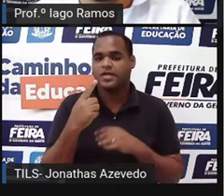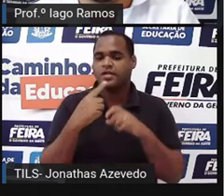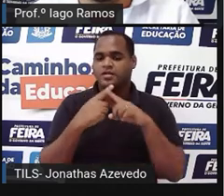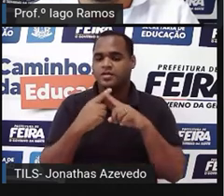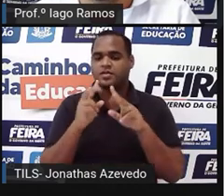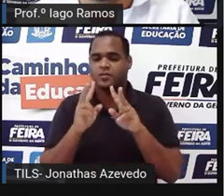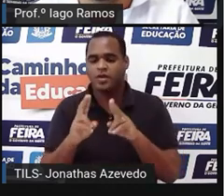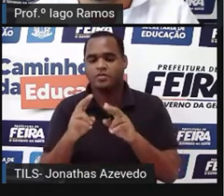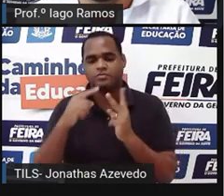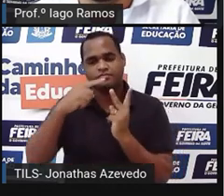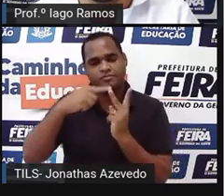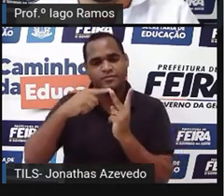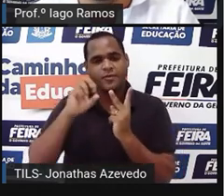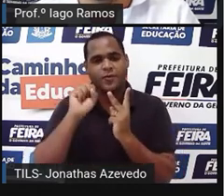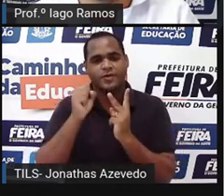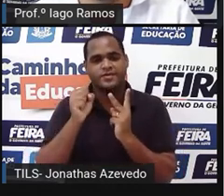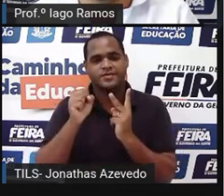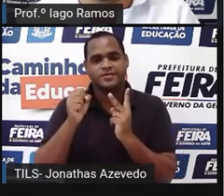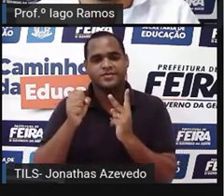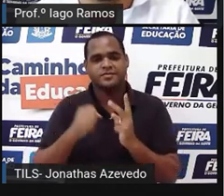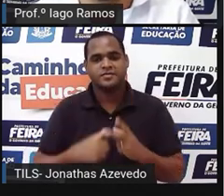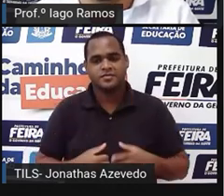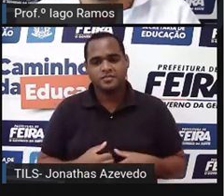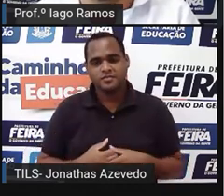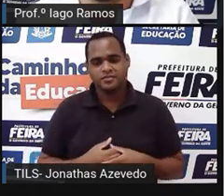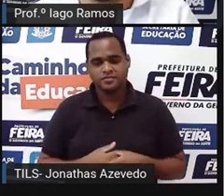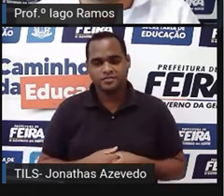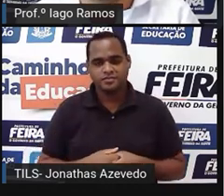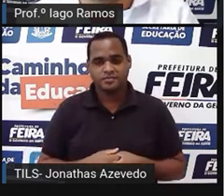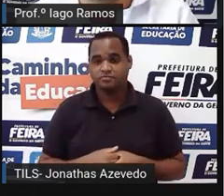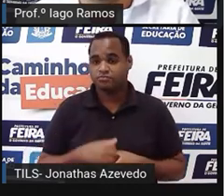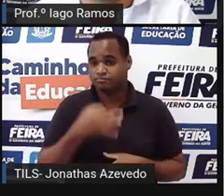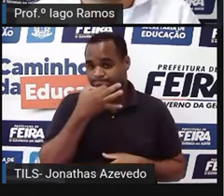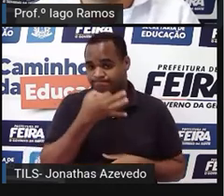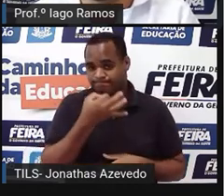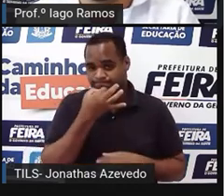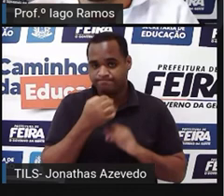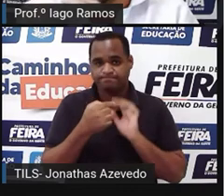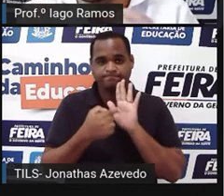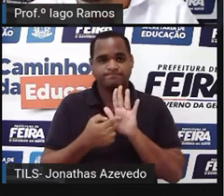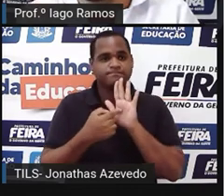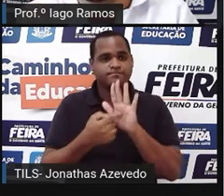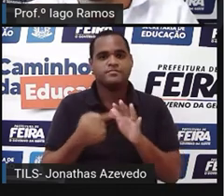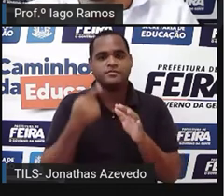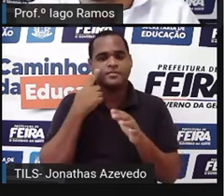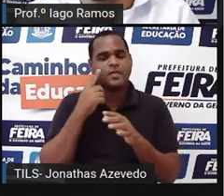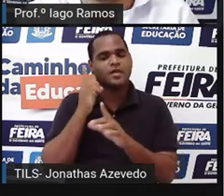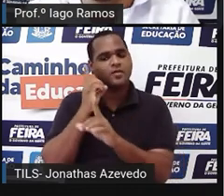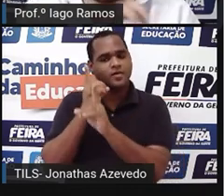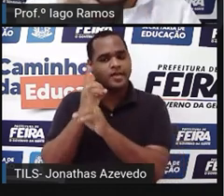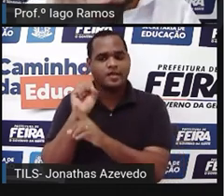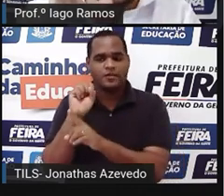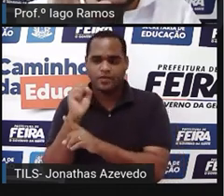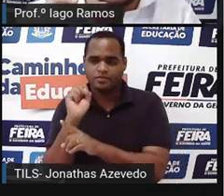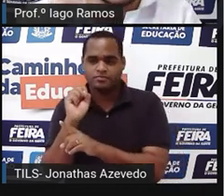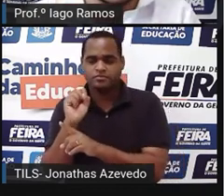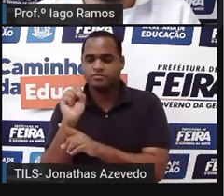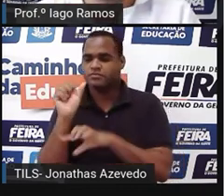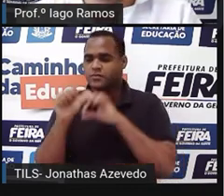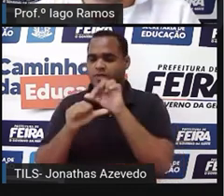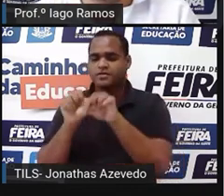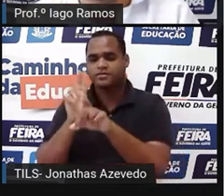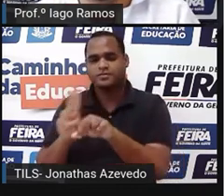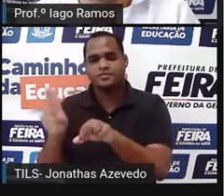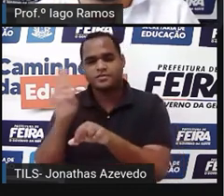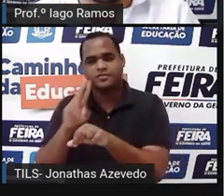quadrada de 8 e aí olha que legal ele deu uma dica quando você achar a raiz quadrada de 8 você vai usar